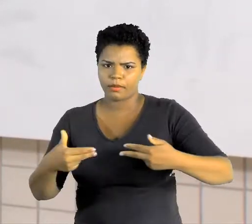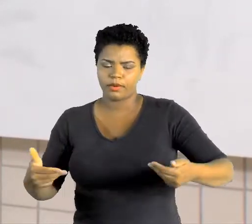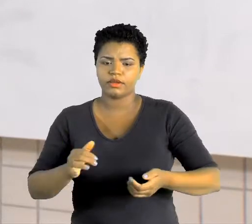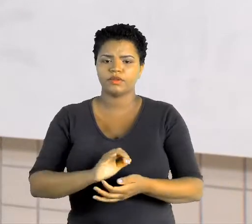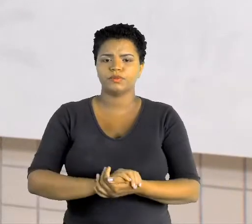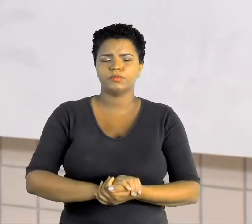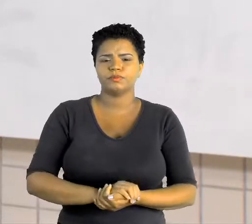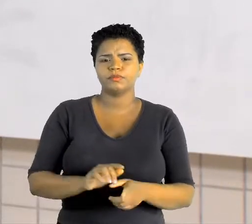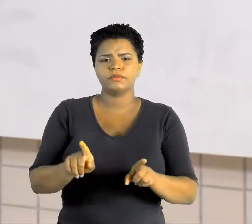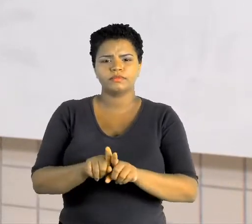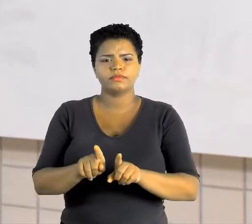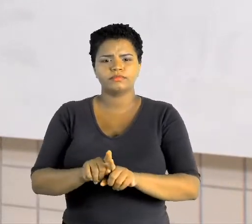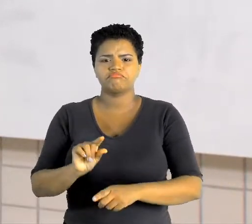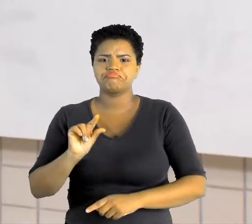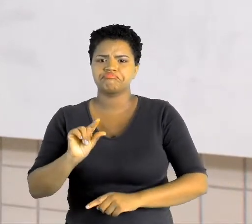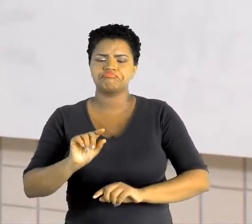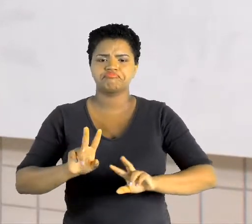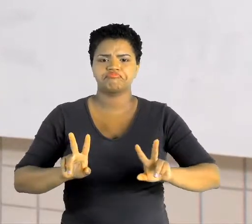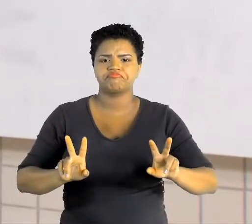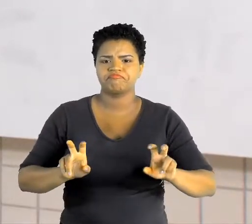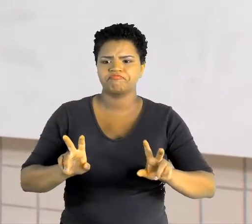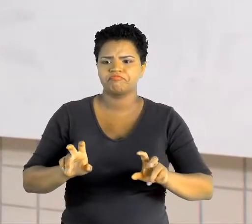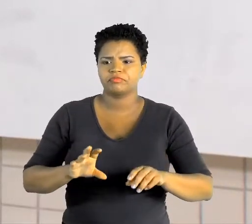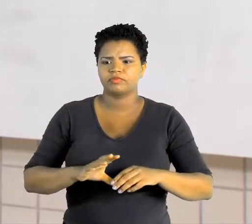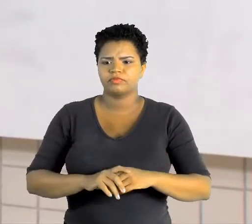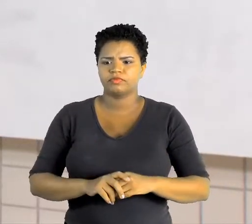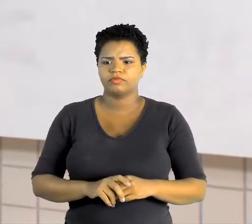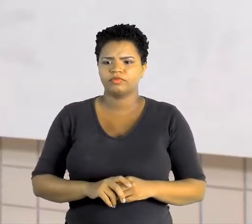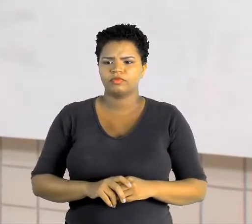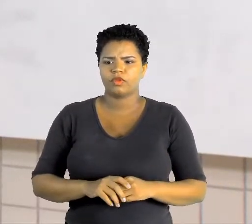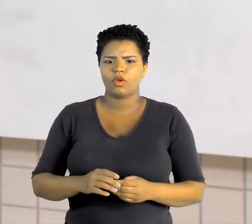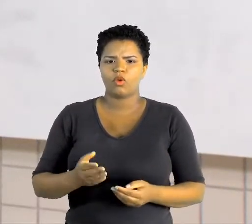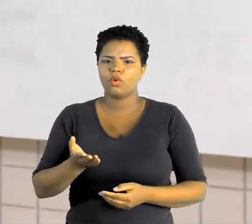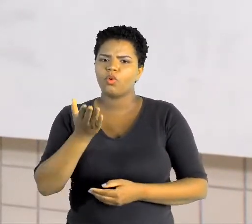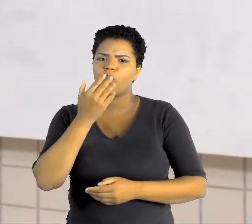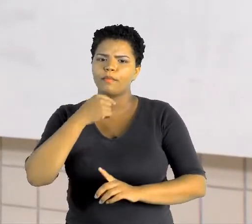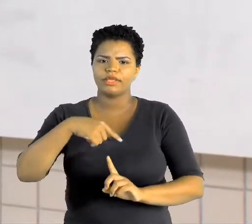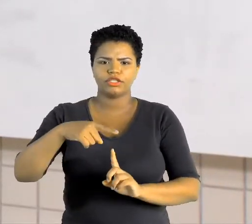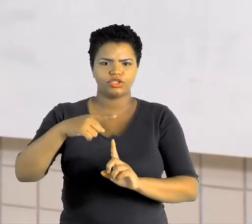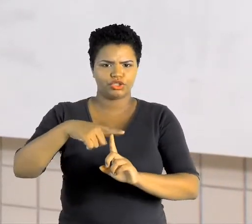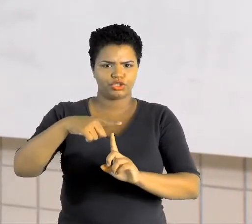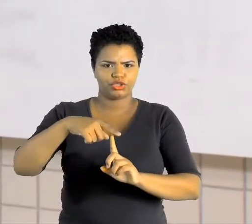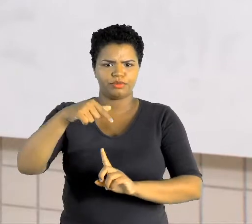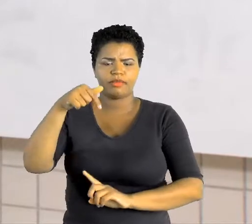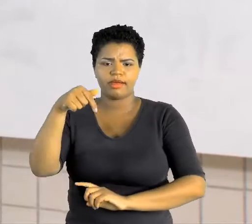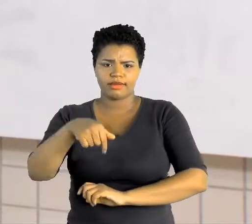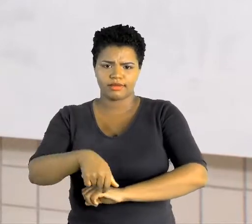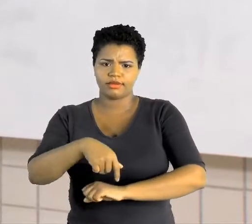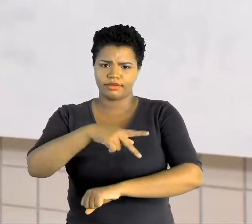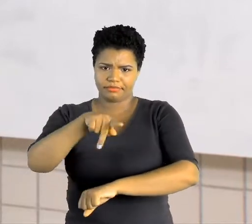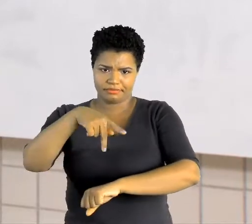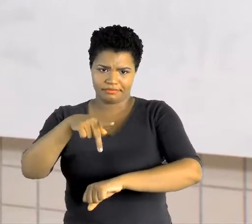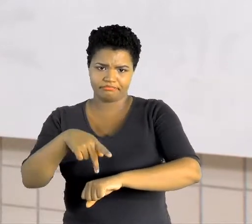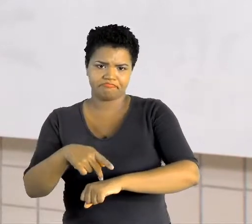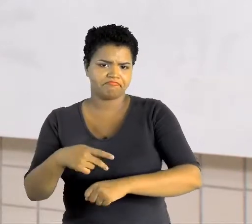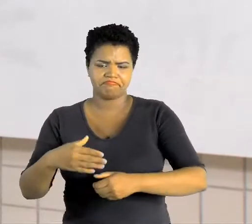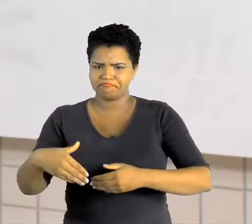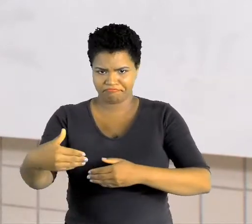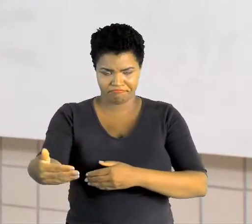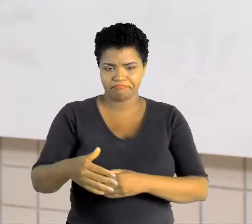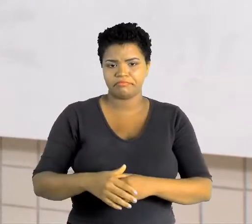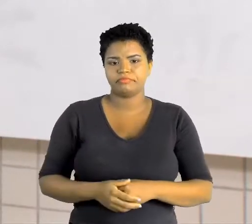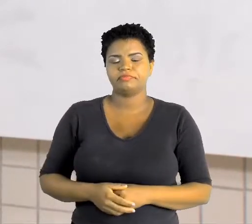como as comidas típicas do nosso país e assim por diante. Então nós vamos